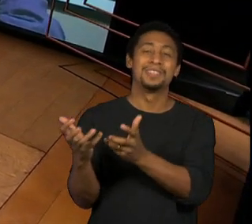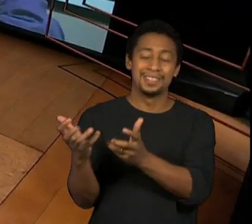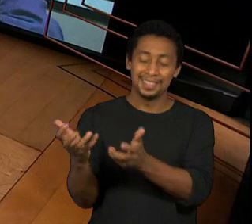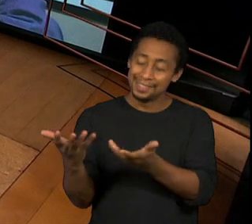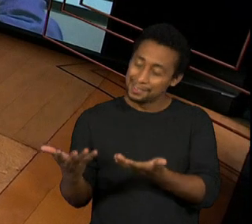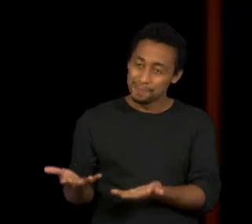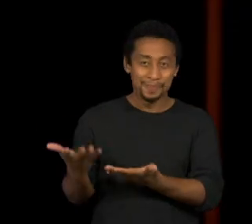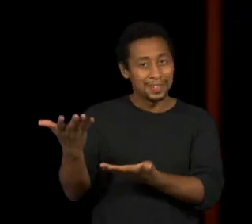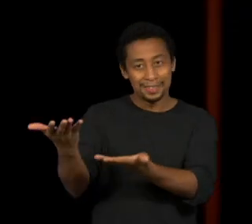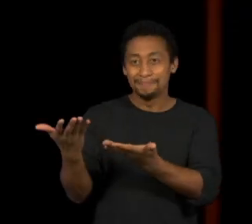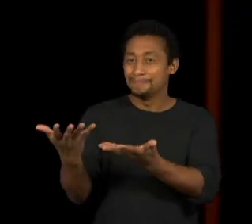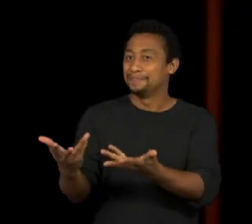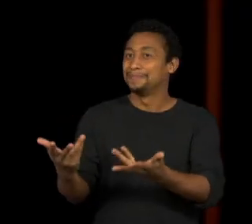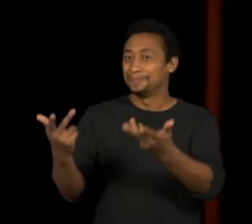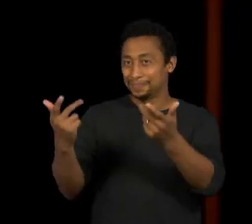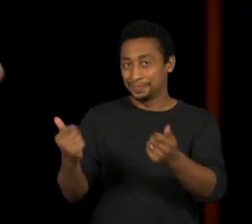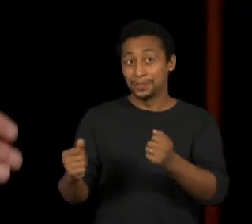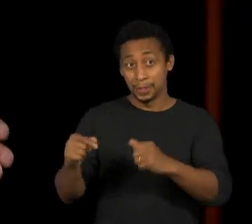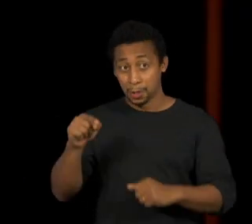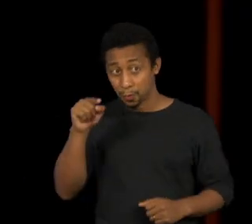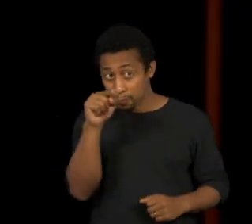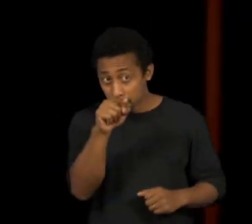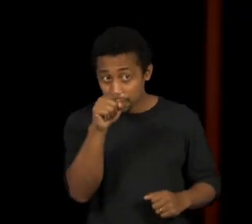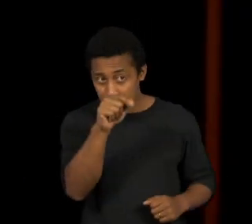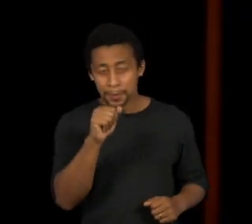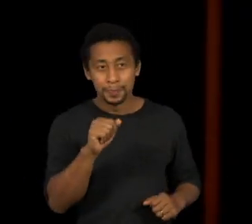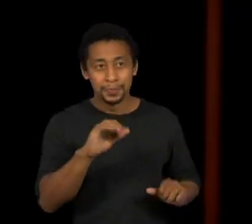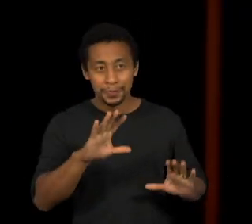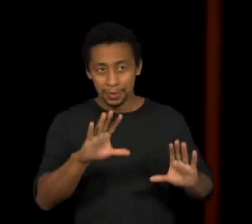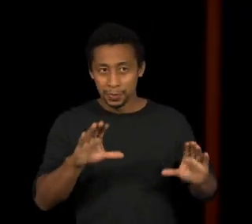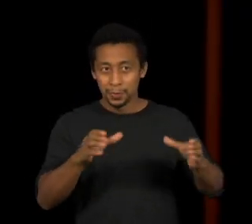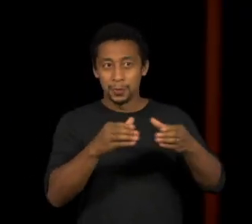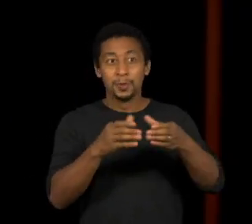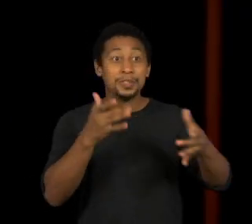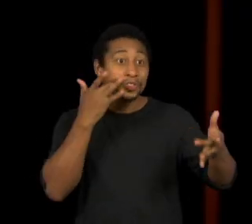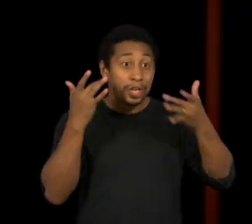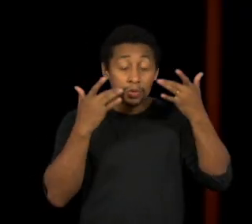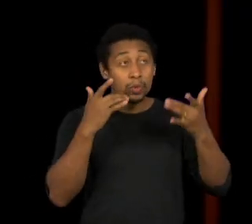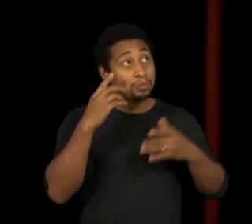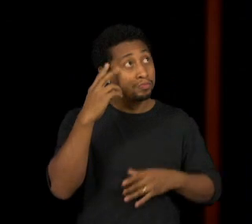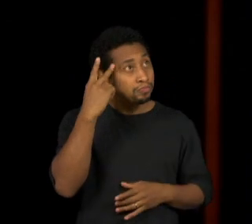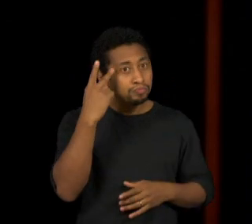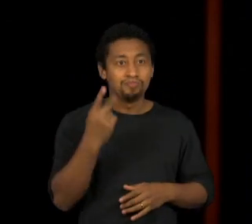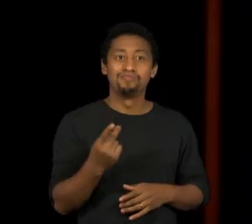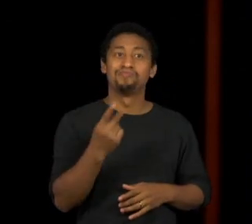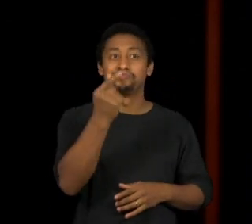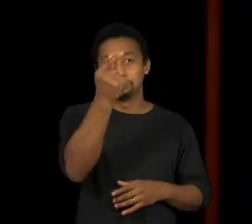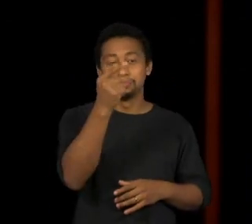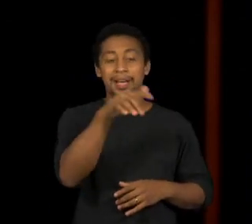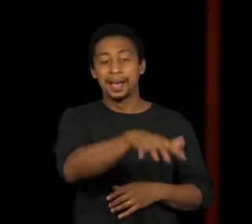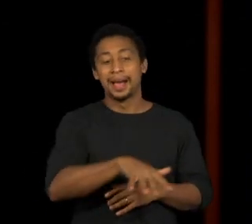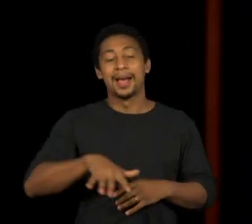pela violência, né? Aí você e mais um grupo de atores resolvem ir para a periferia, então, né? Você abre um teatro lá em São Miguel Paulista,